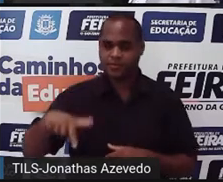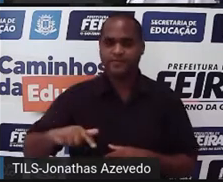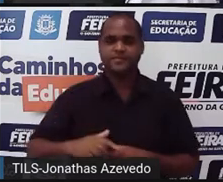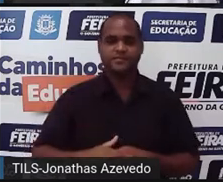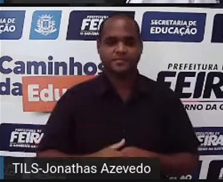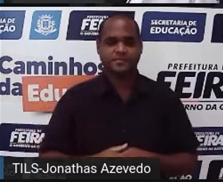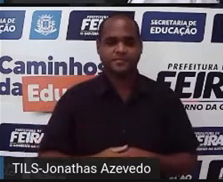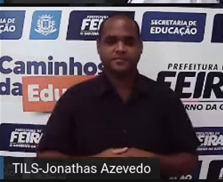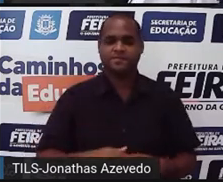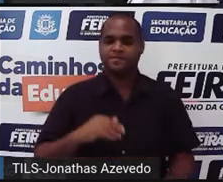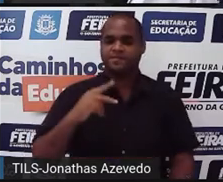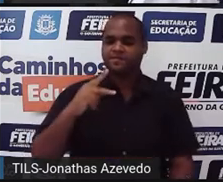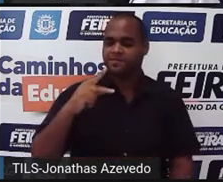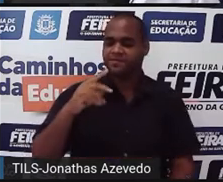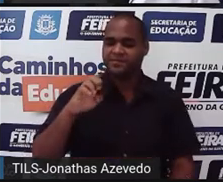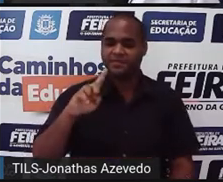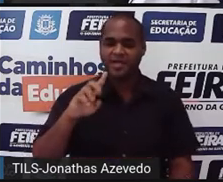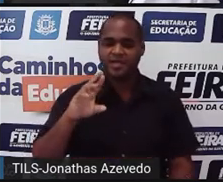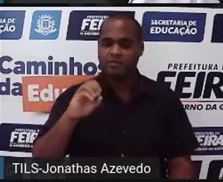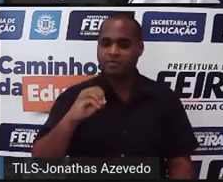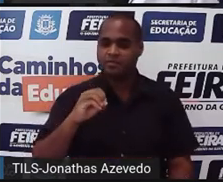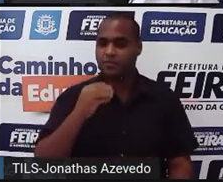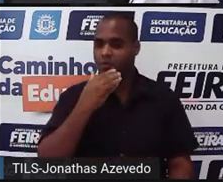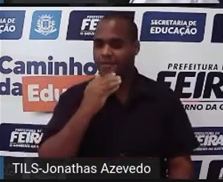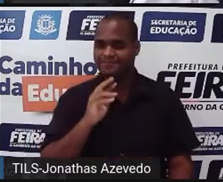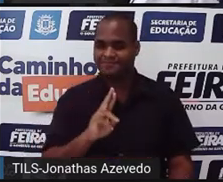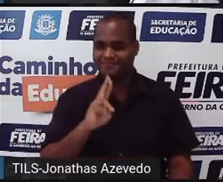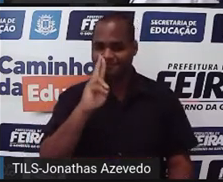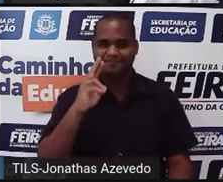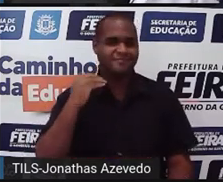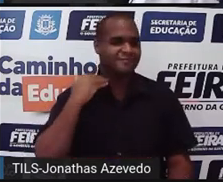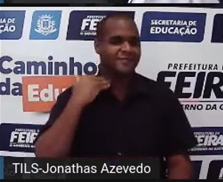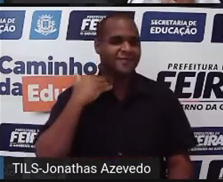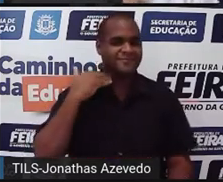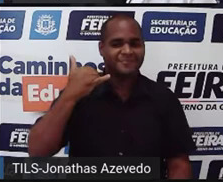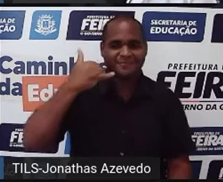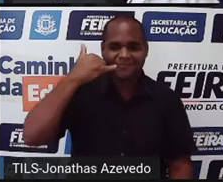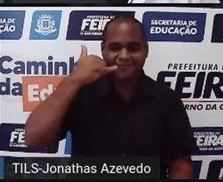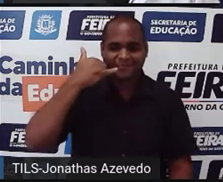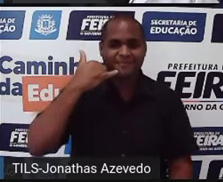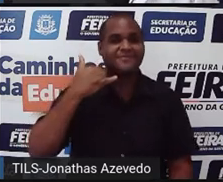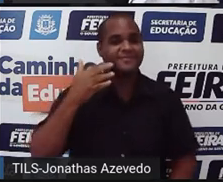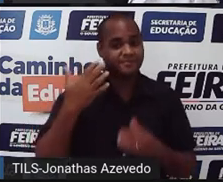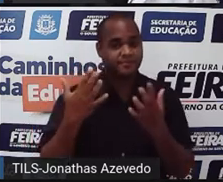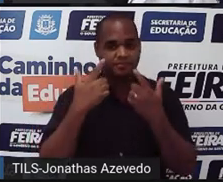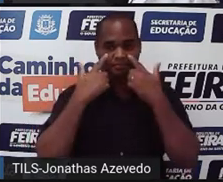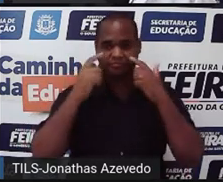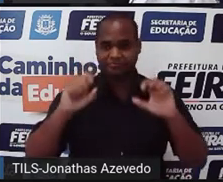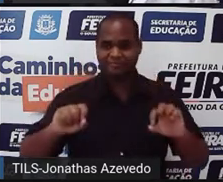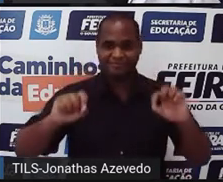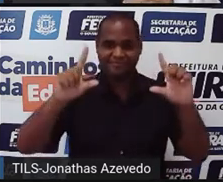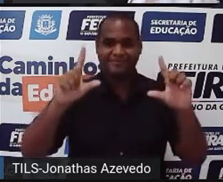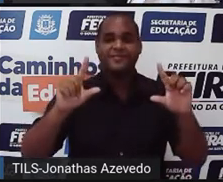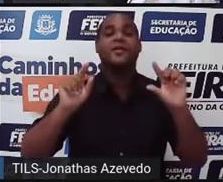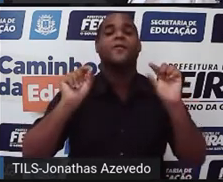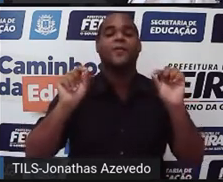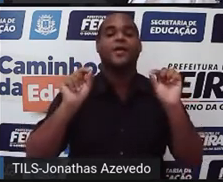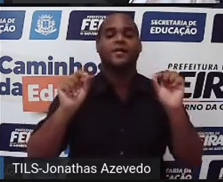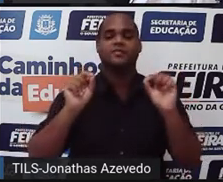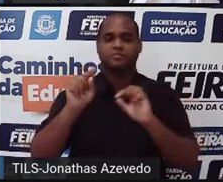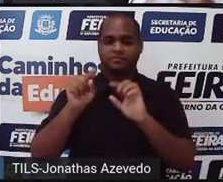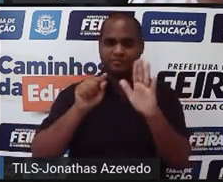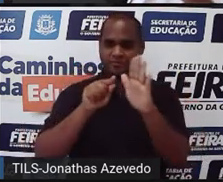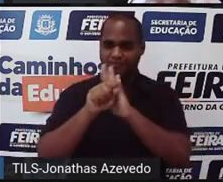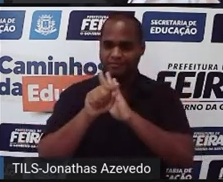vez. Pedro, o gerente do banco ligou. Agora vamos na próxima tela, porque vai ter uma